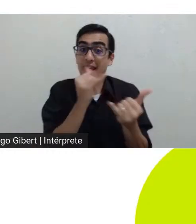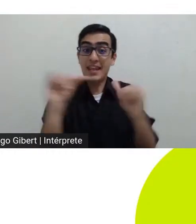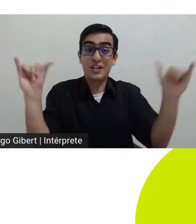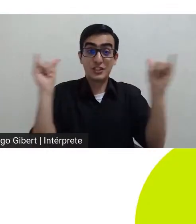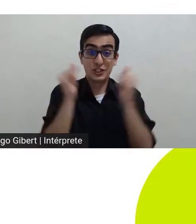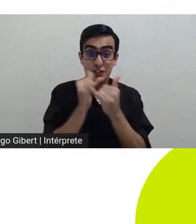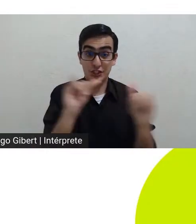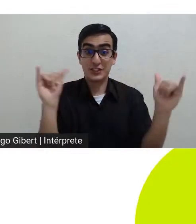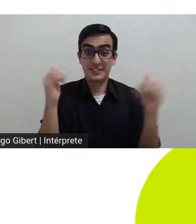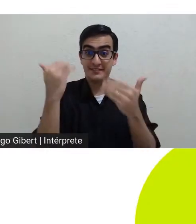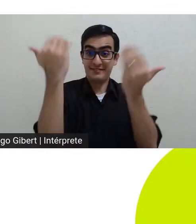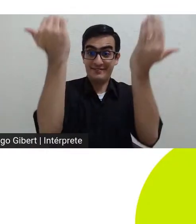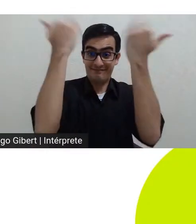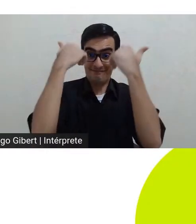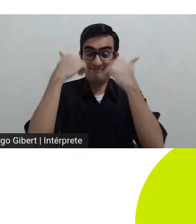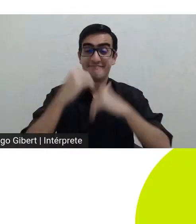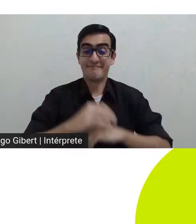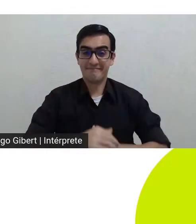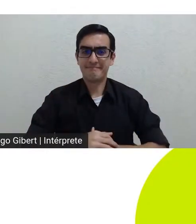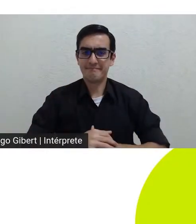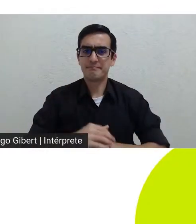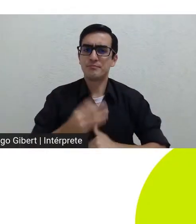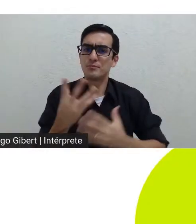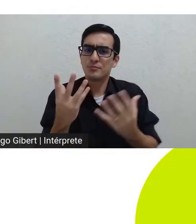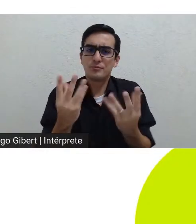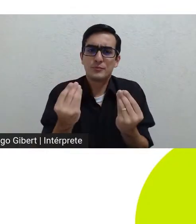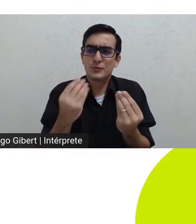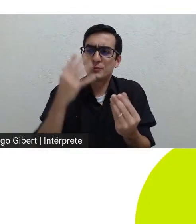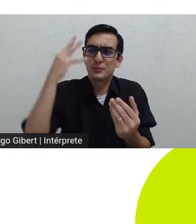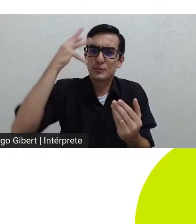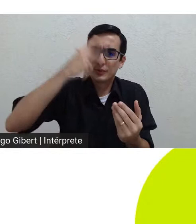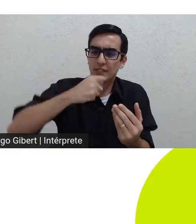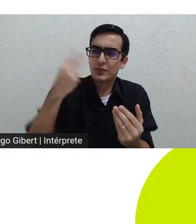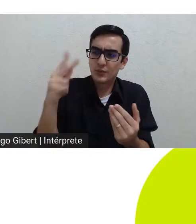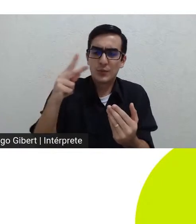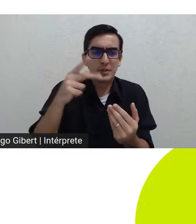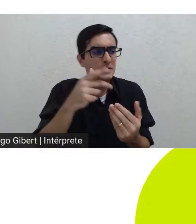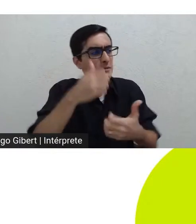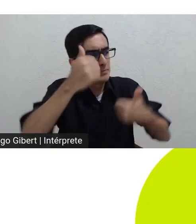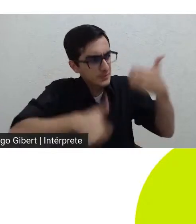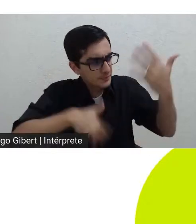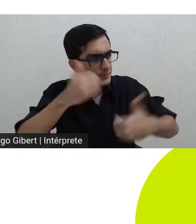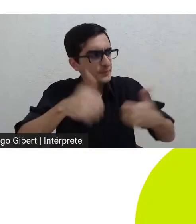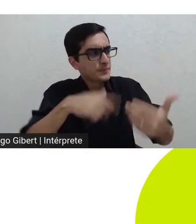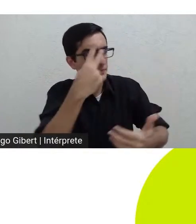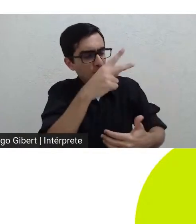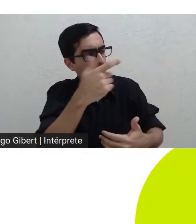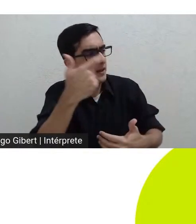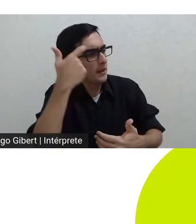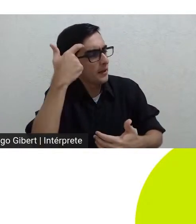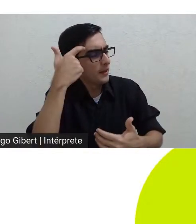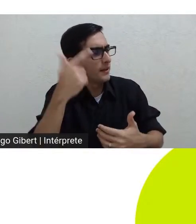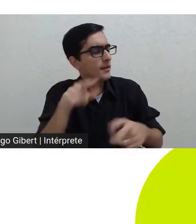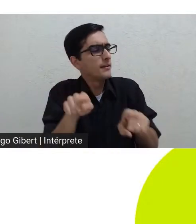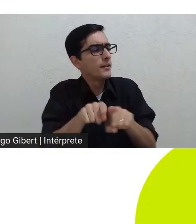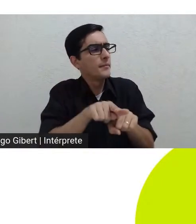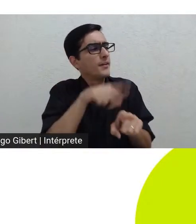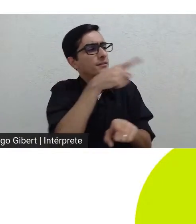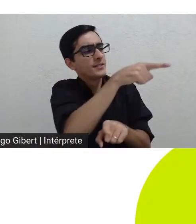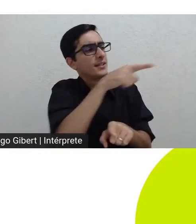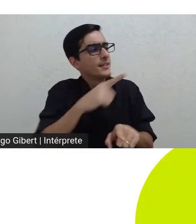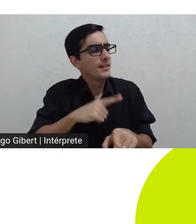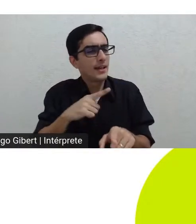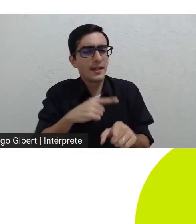assim eu achei muito bonito o caminho do seu pensamento e principalmente a sua sensibilidade